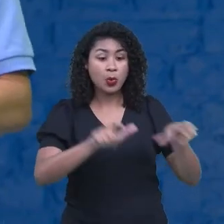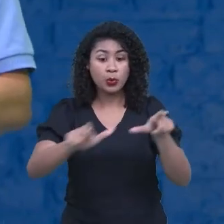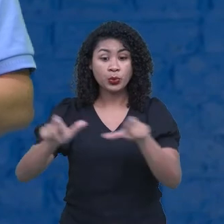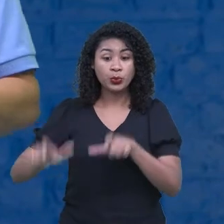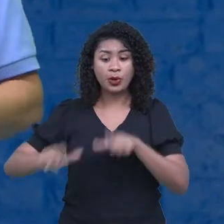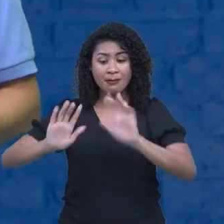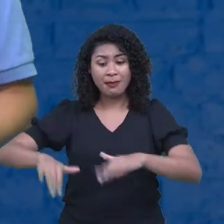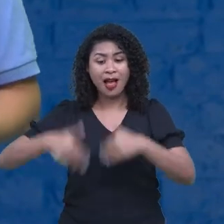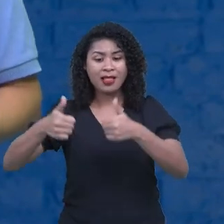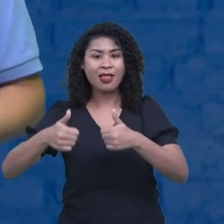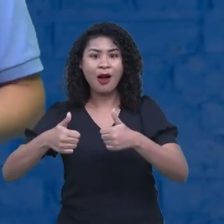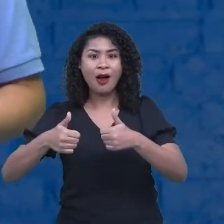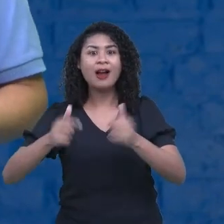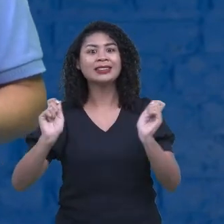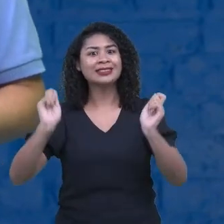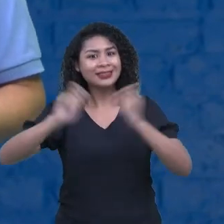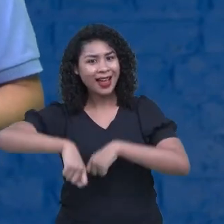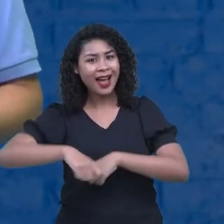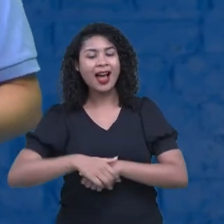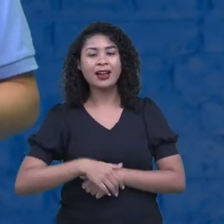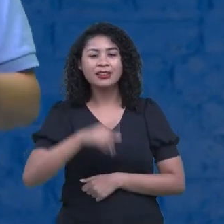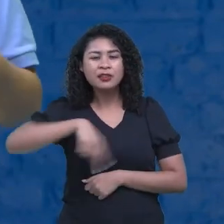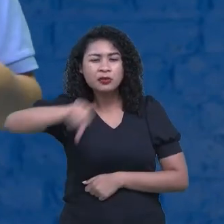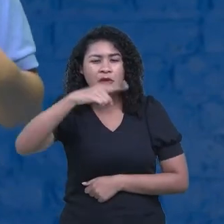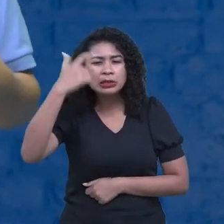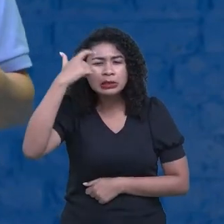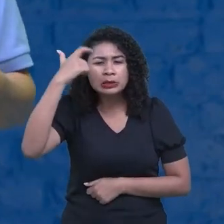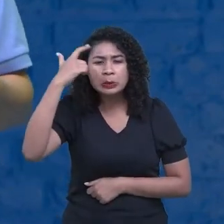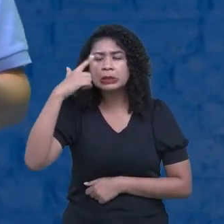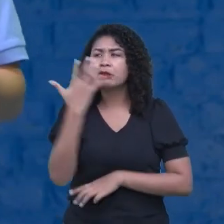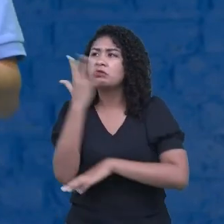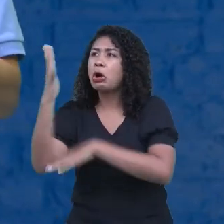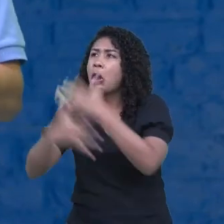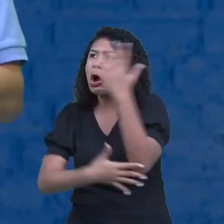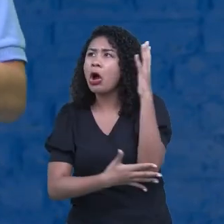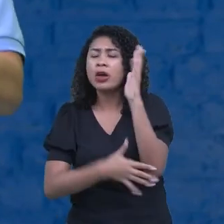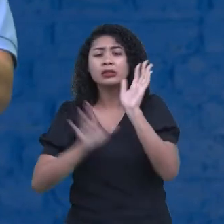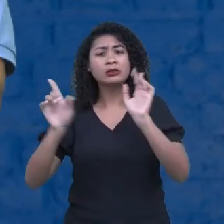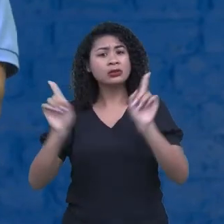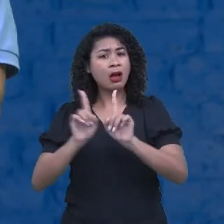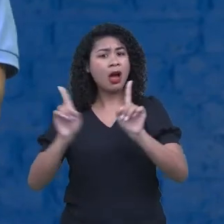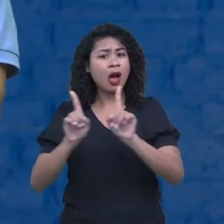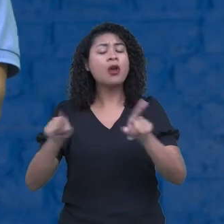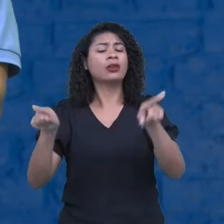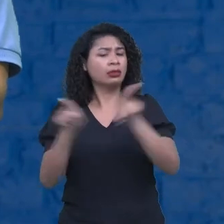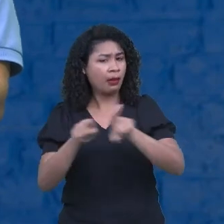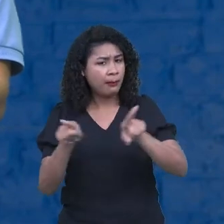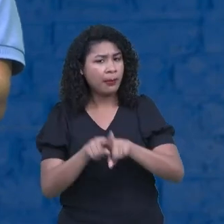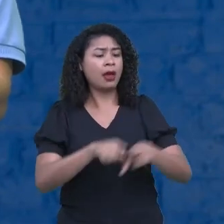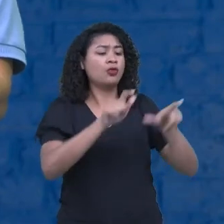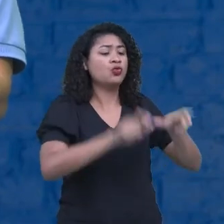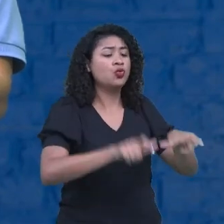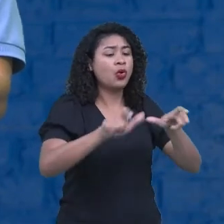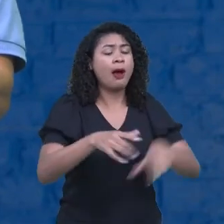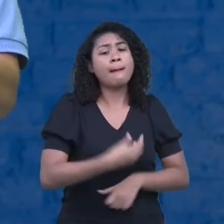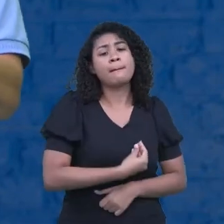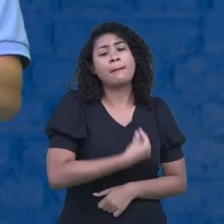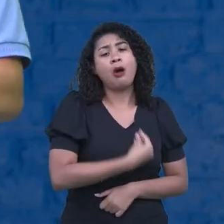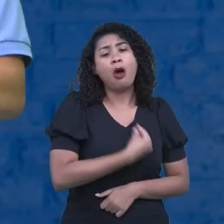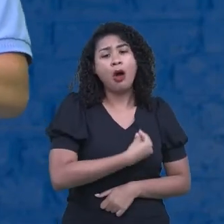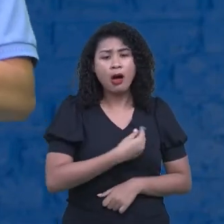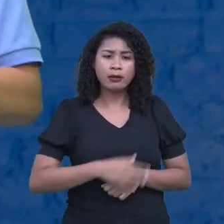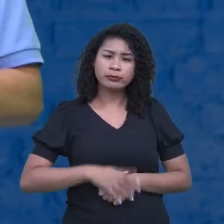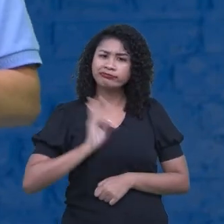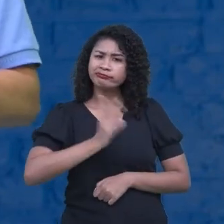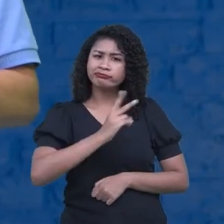ambiente não é a floresta. É onde nós estamos inseridos. O cuidar também, o cuidar de si, cuidar do outro. Gente,